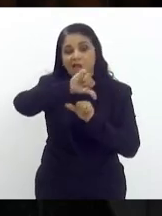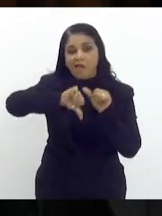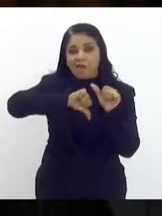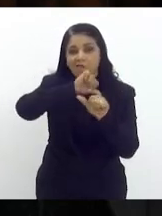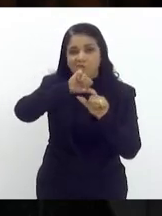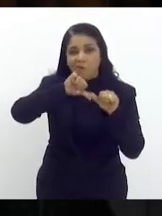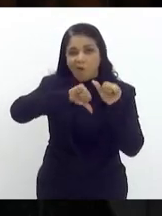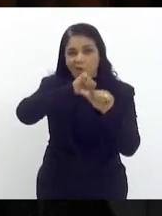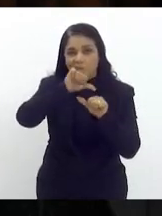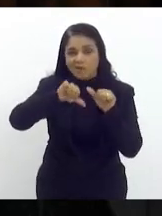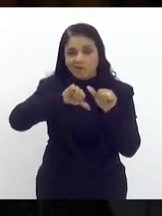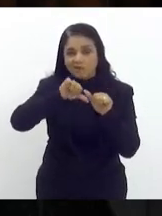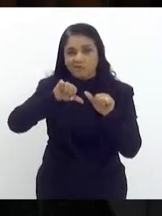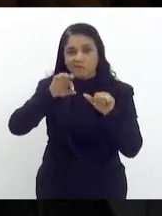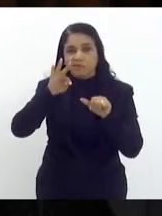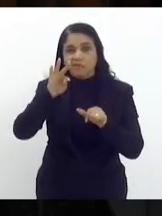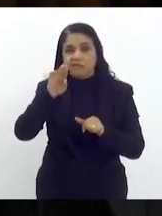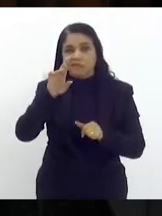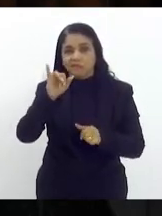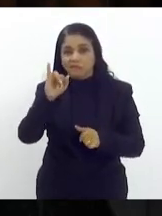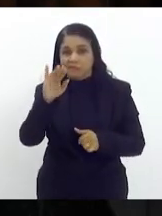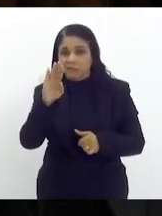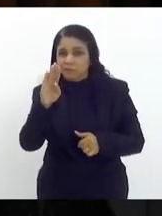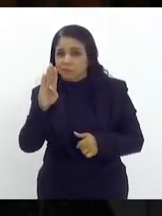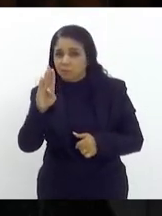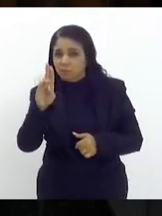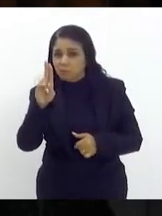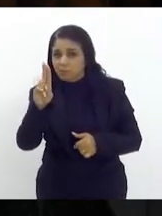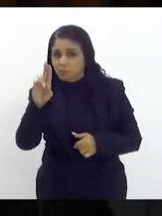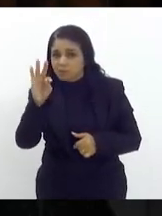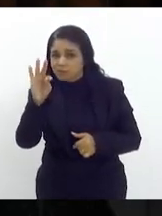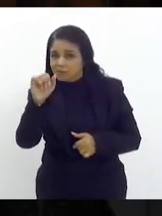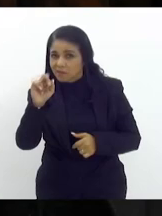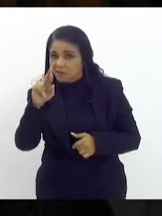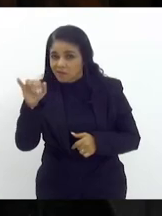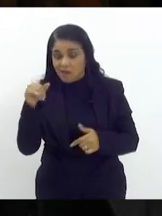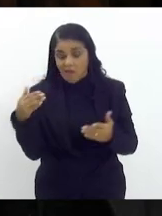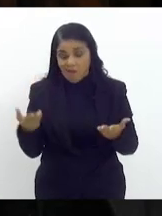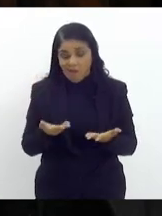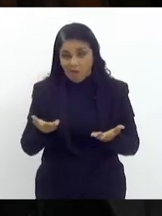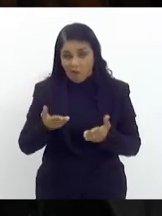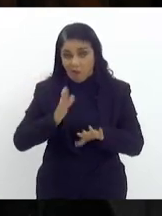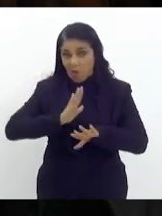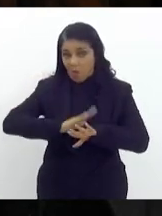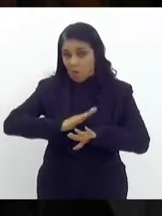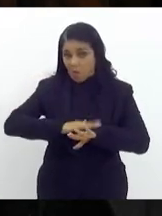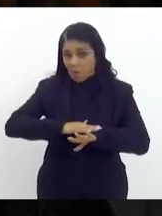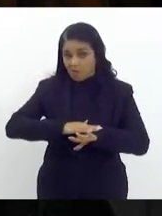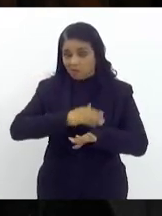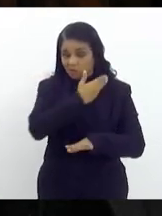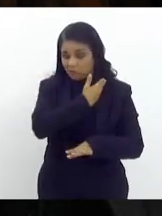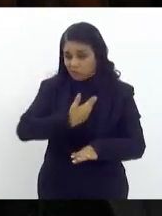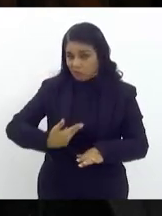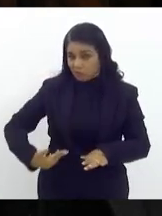do nosso governador Cláudio Castro nosso não é porque eu votei nele não